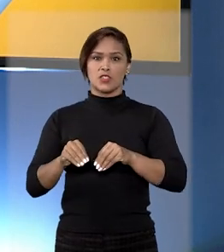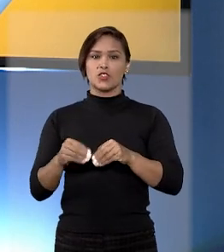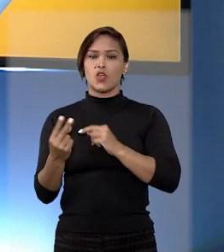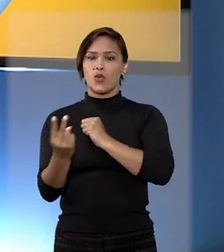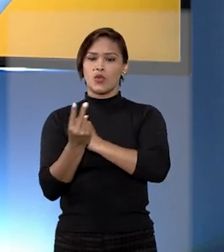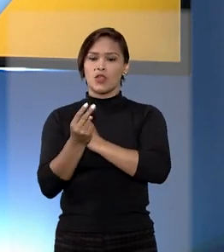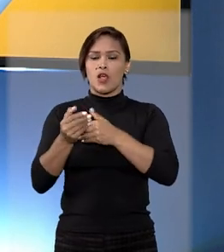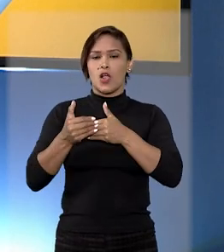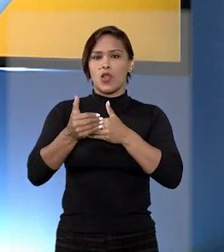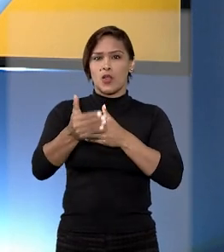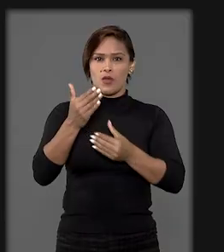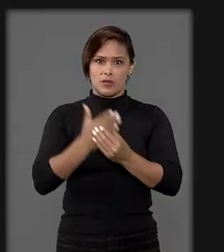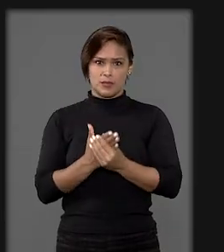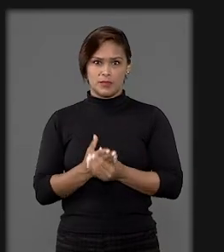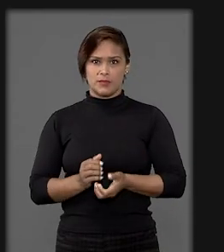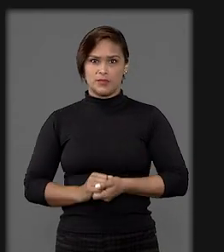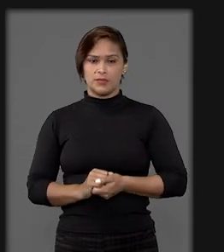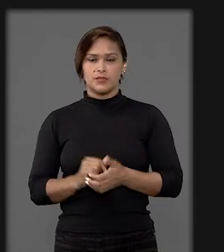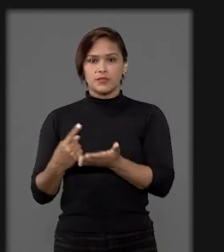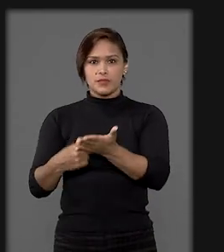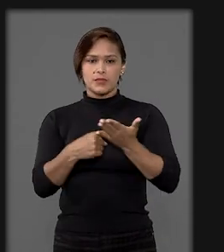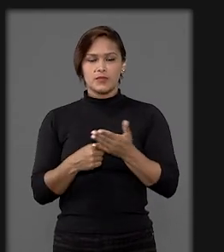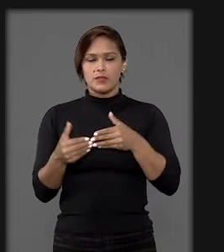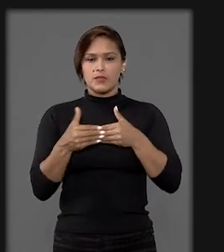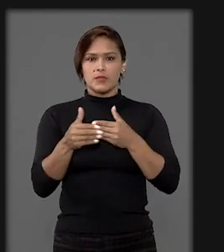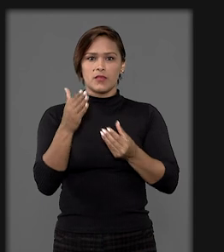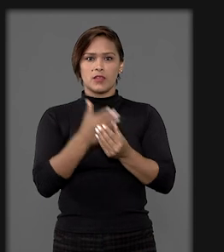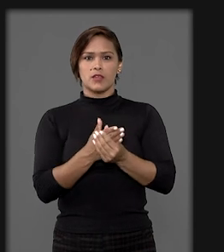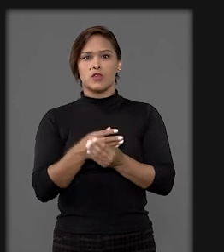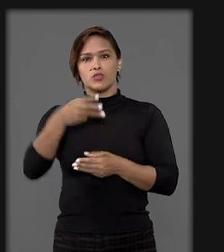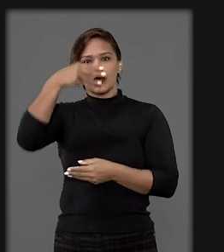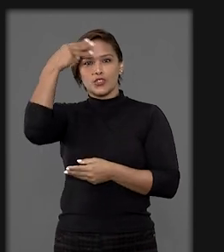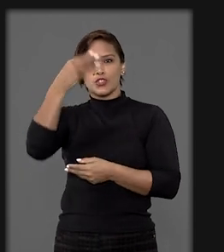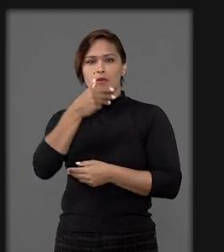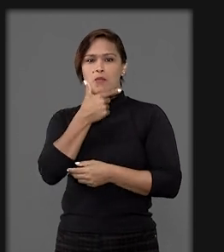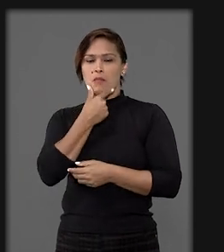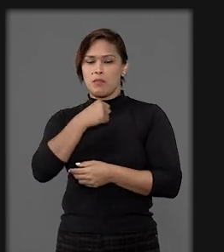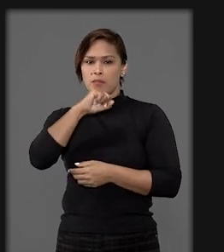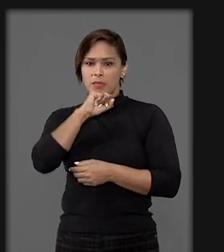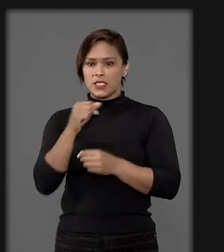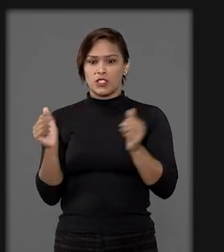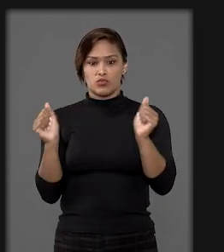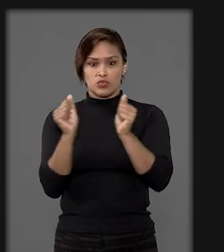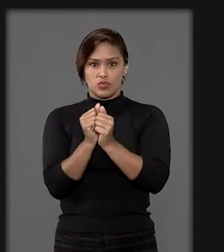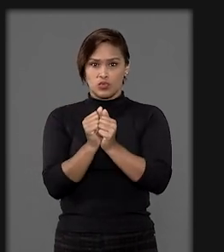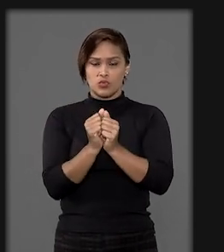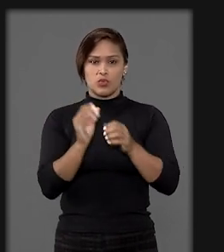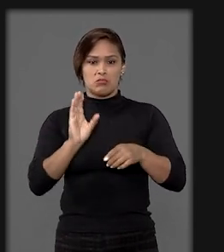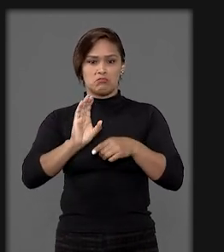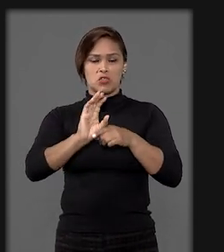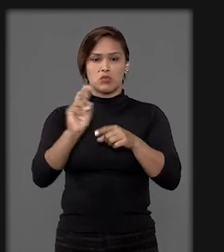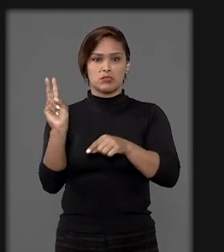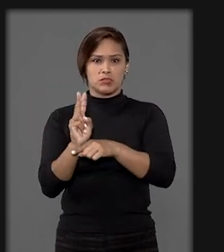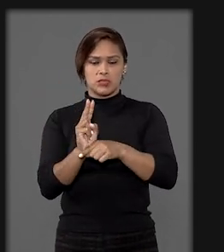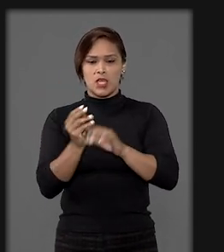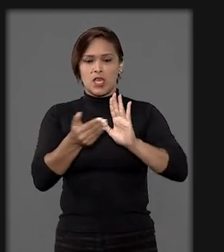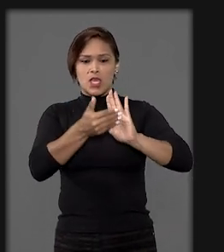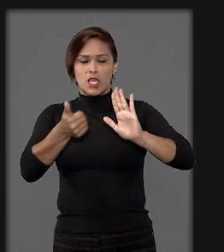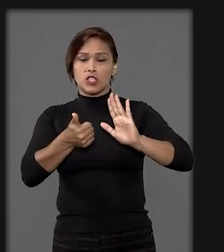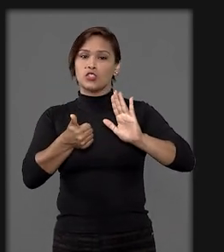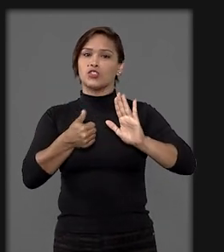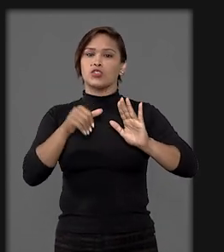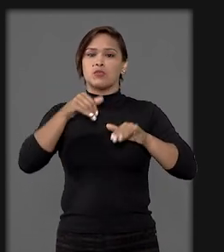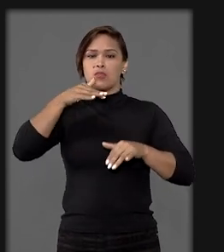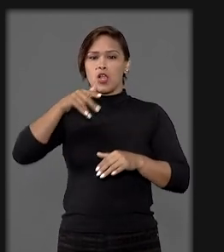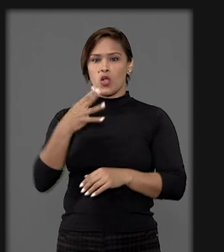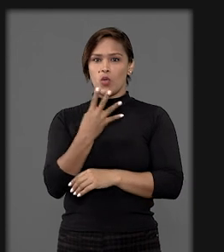ao longo do processo. De acordo com o processo, o tio paterno, em conluio com o Conselho Tutelar, subtraiu a criança dos pais